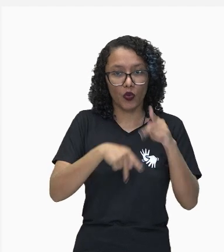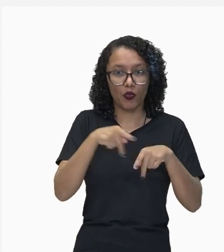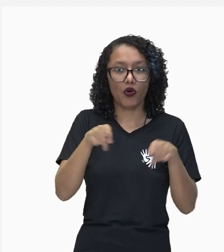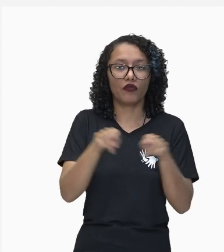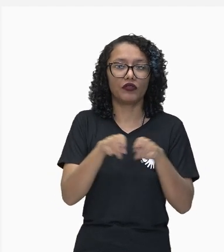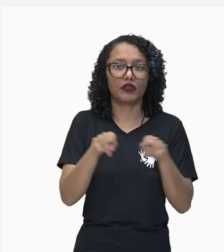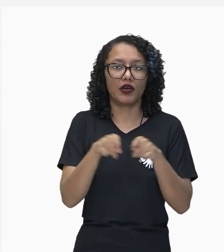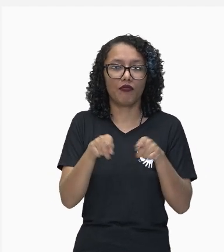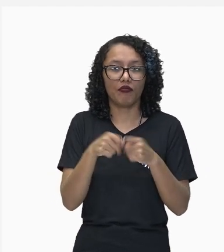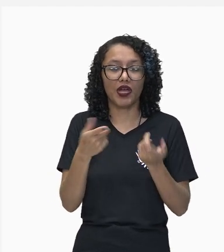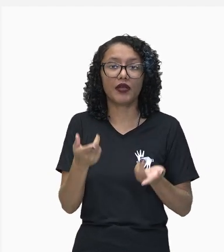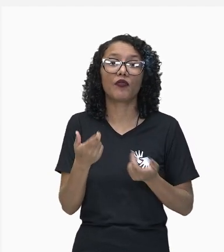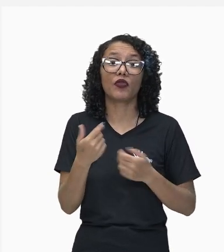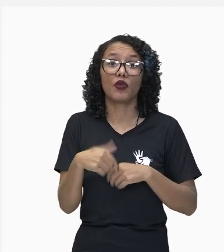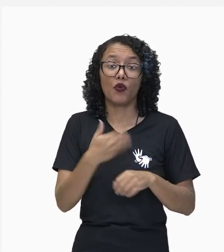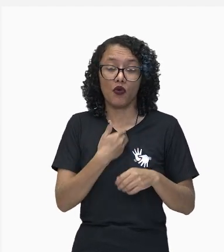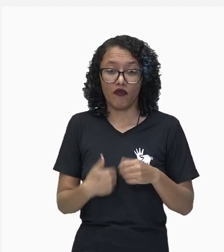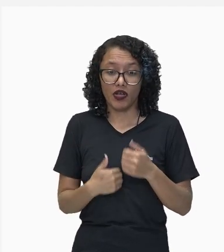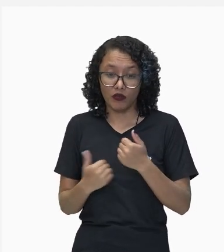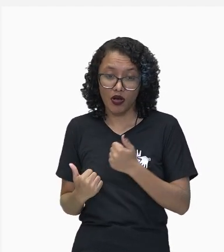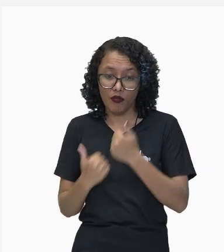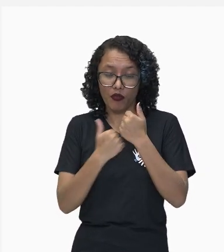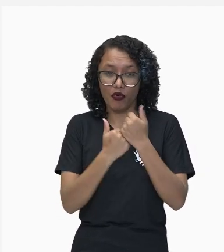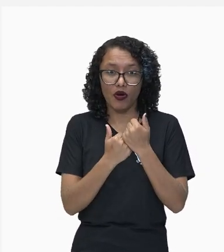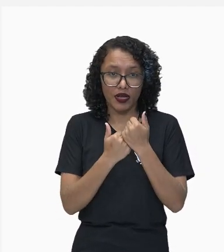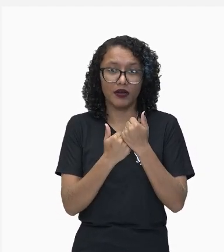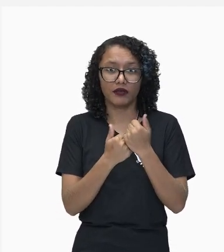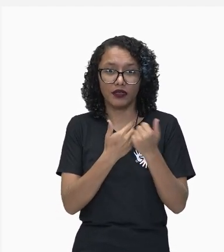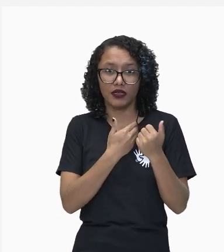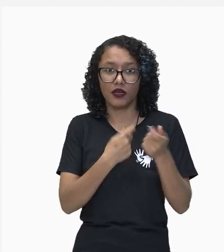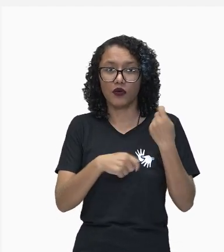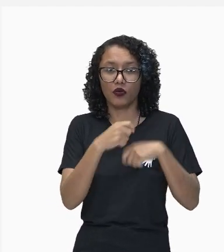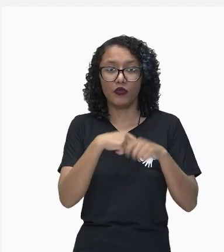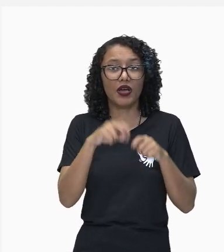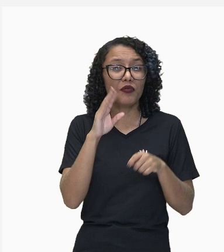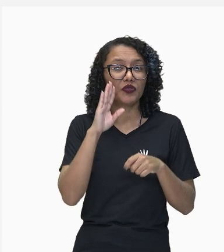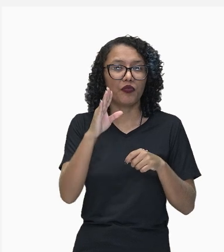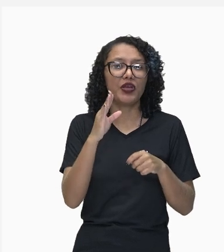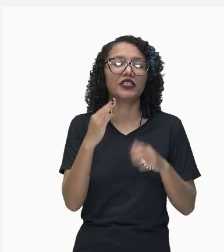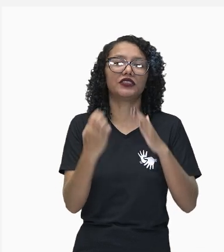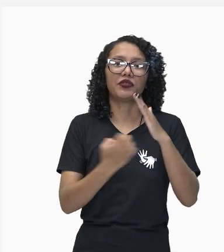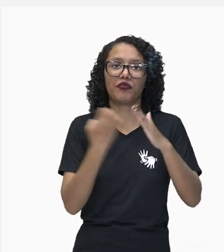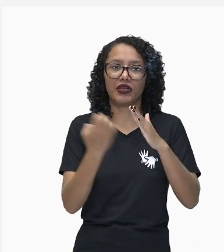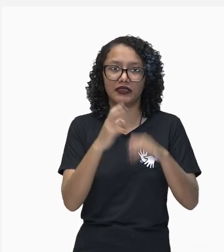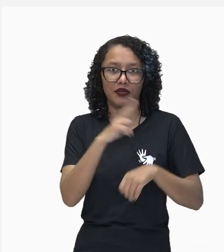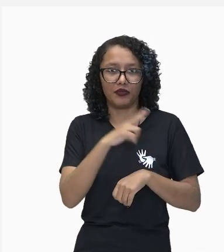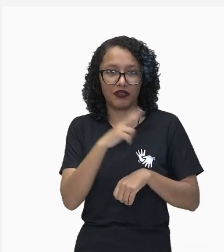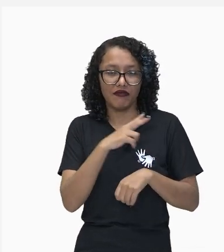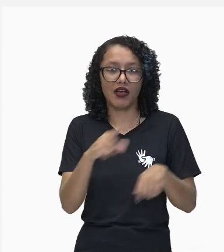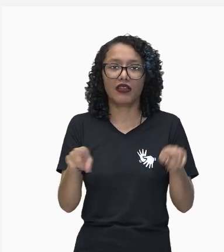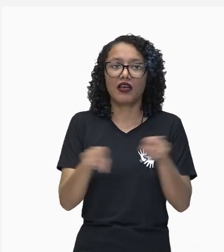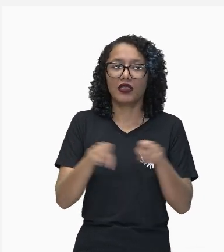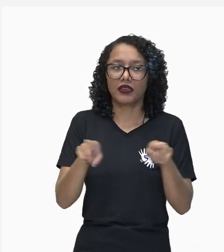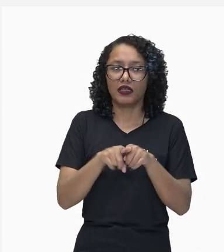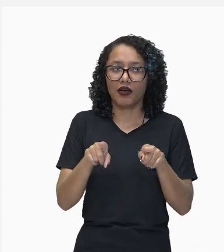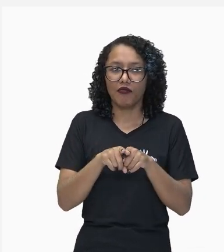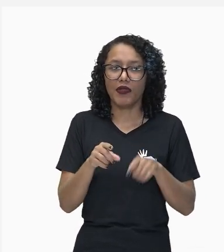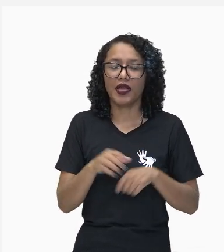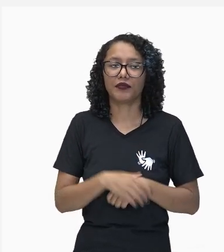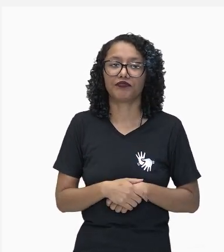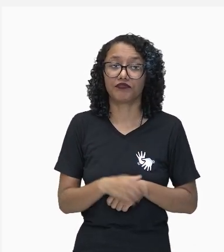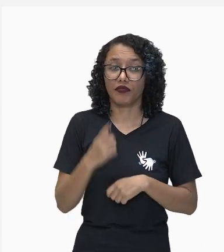economia, com forte apoio às empresas privadas. A gente tem a adoção de uma política